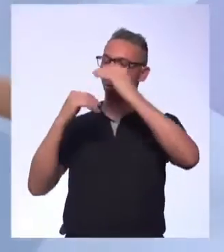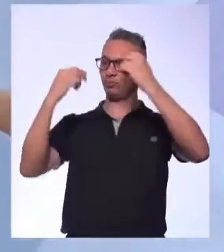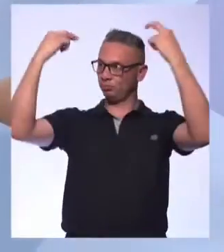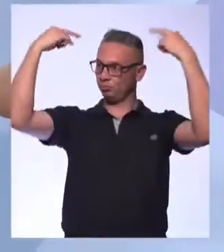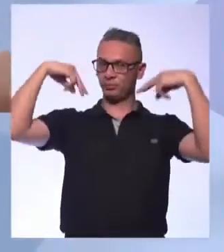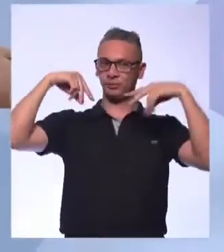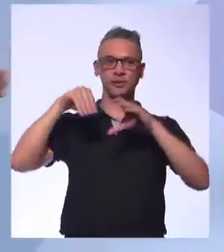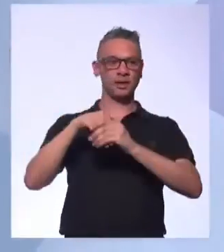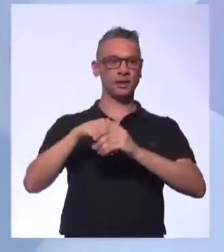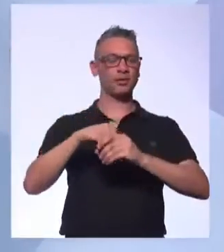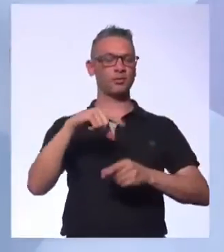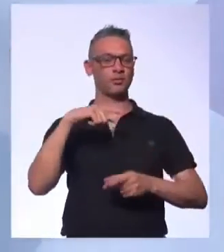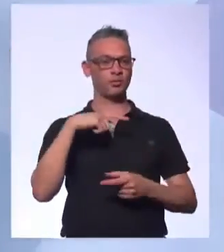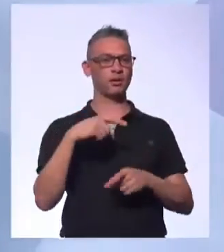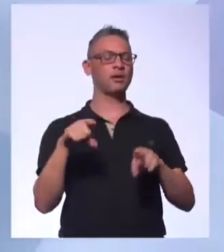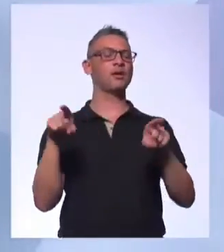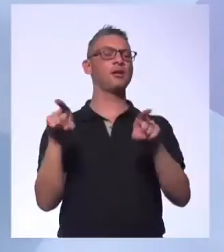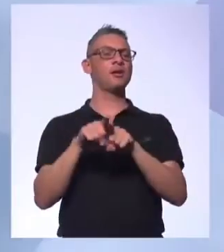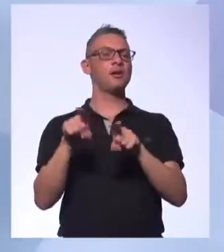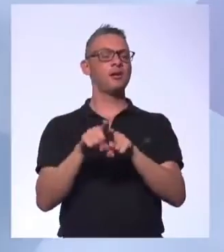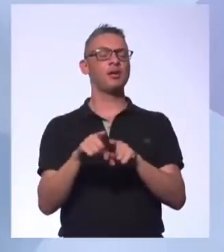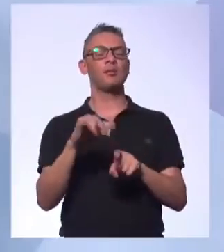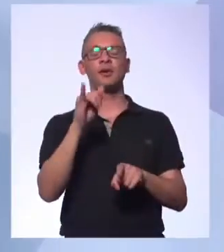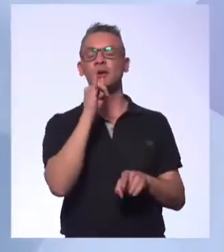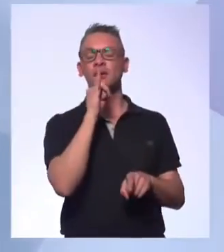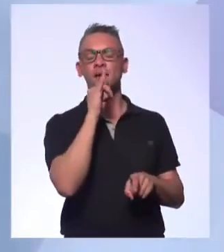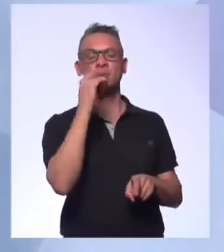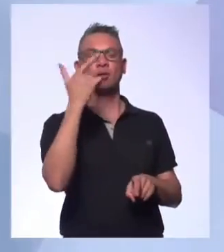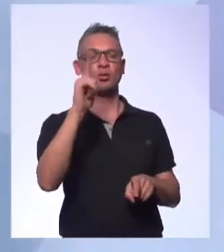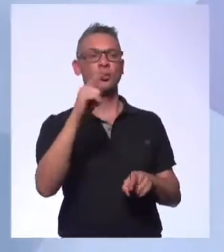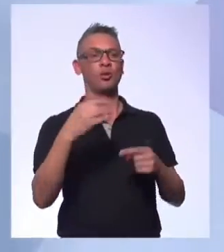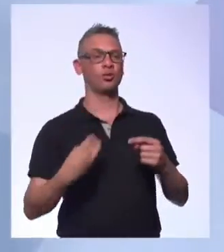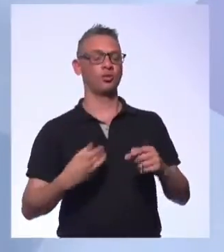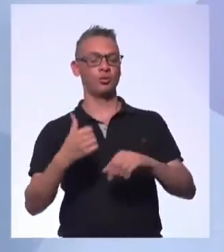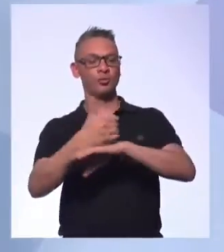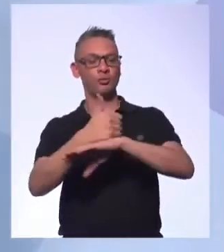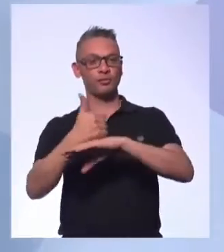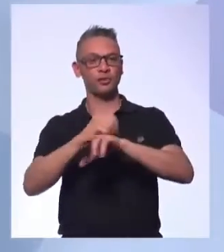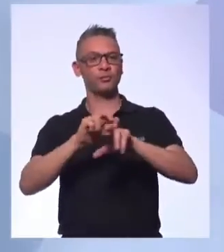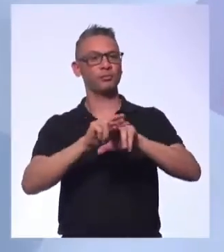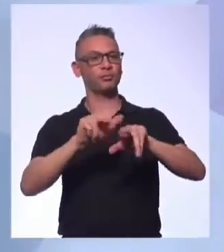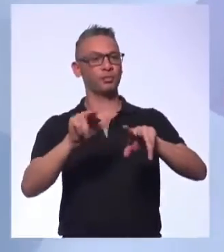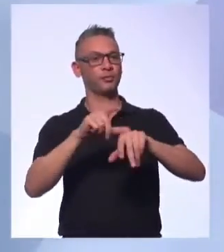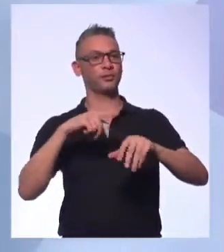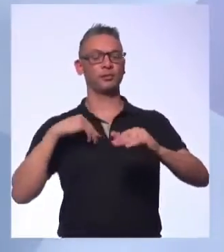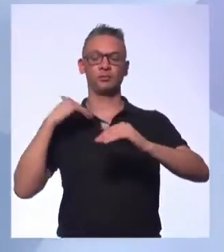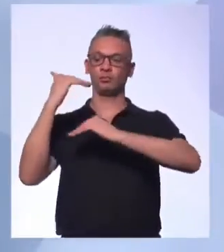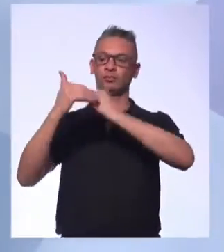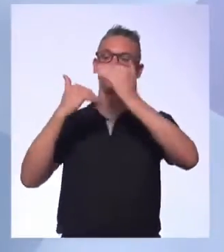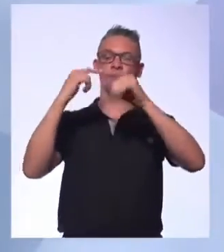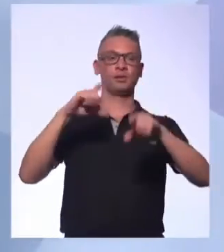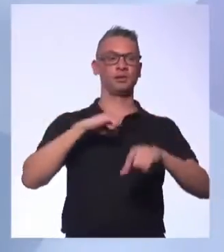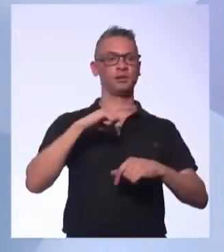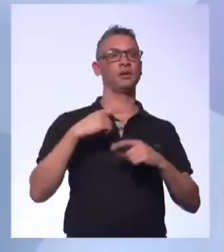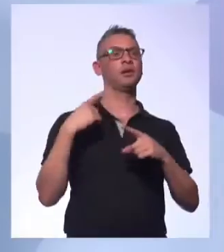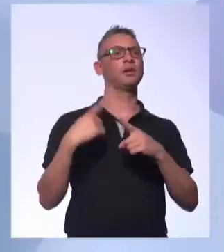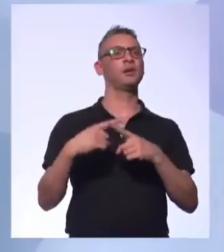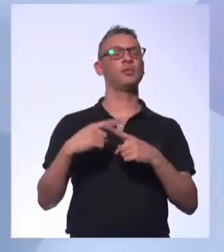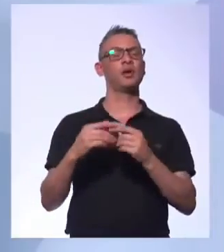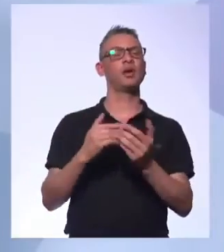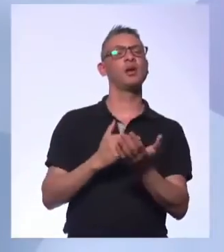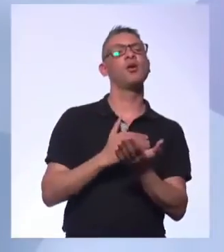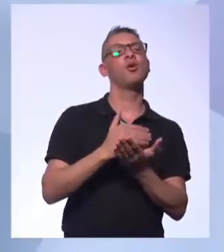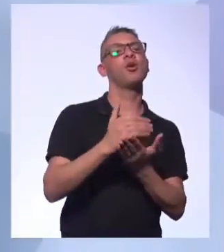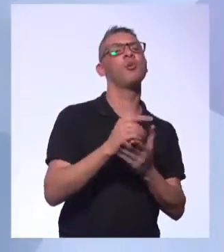seu emprego e automaticamente também dentro da sua profissão, do seu desenvolvimento humano. Por quê? Você começa a